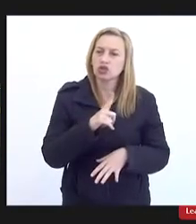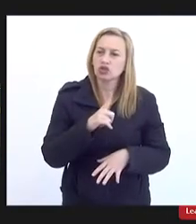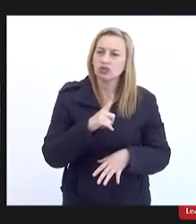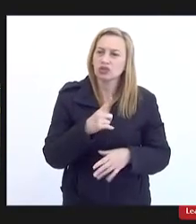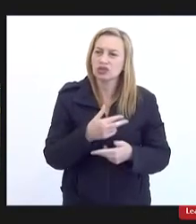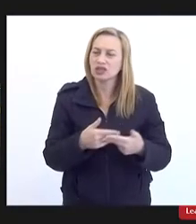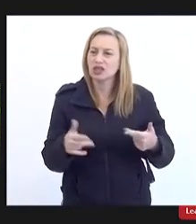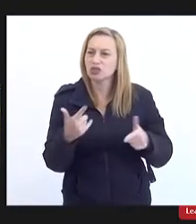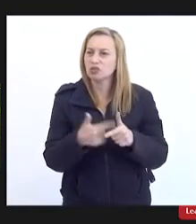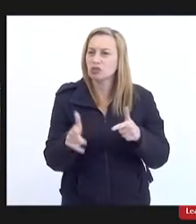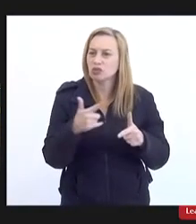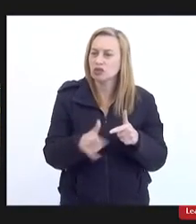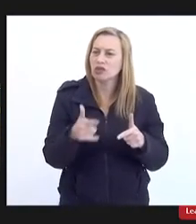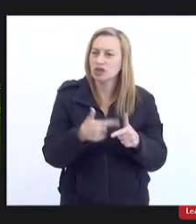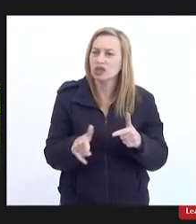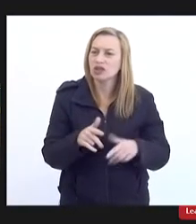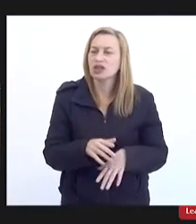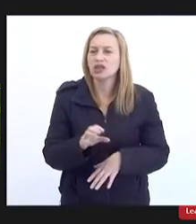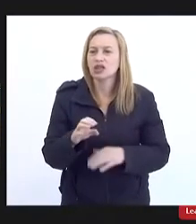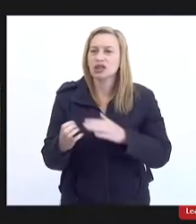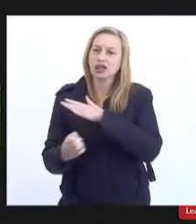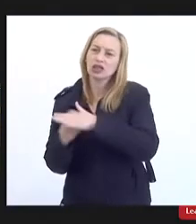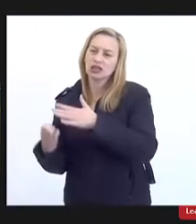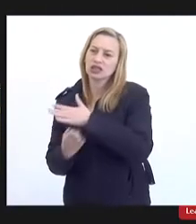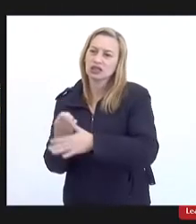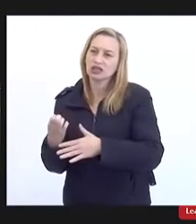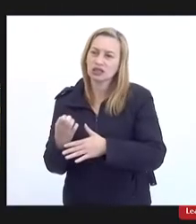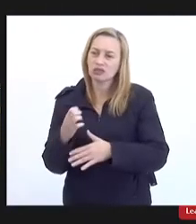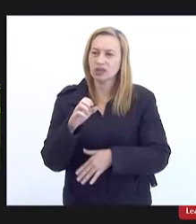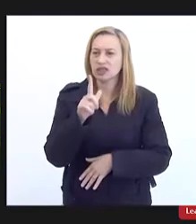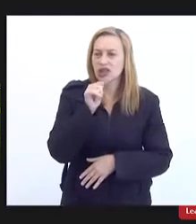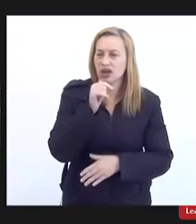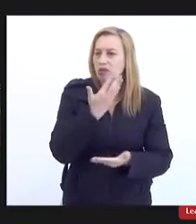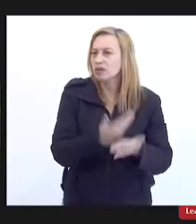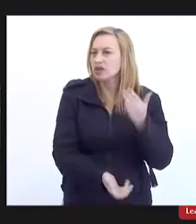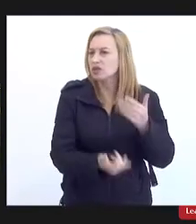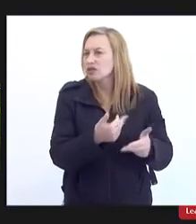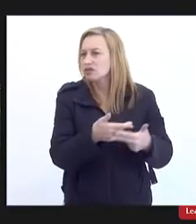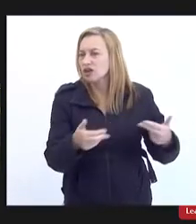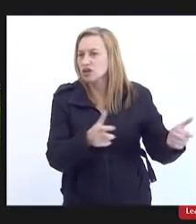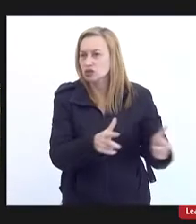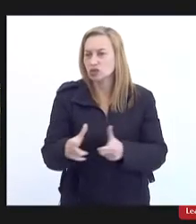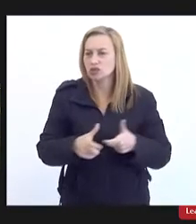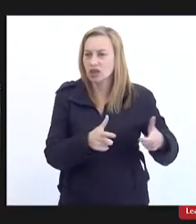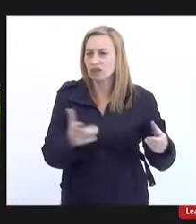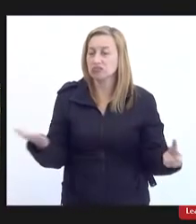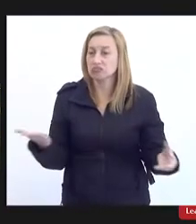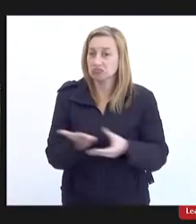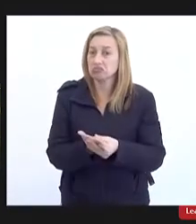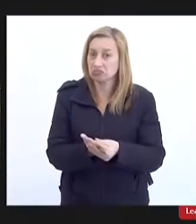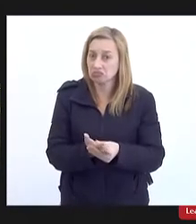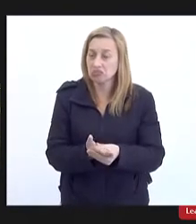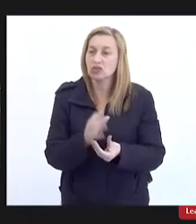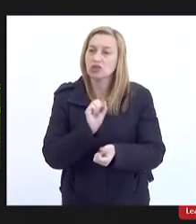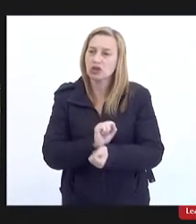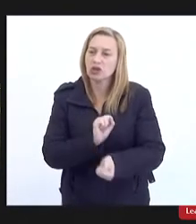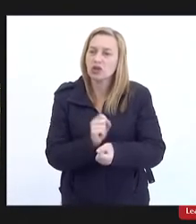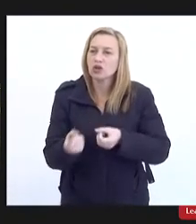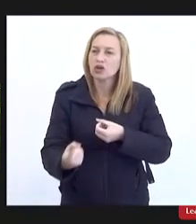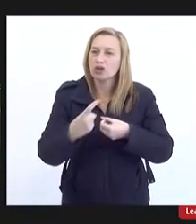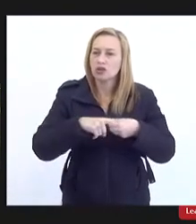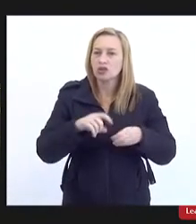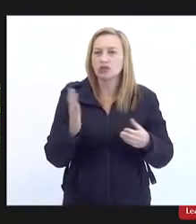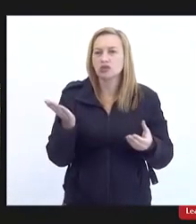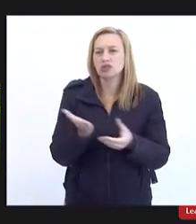que como já foi falado a CEDAI perdeu em todas as instâncias já tem trânsito em julgado no processo a gente está guardando o retorno do